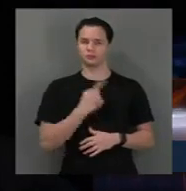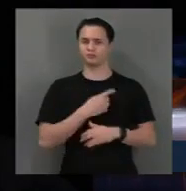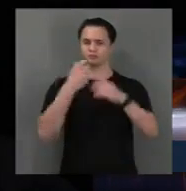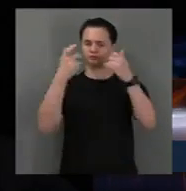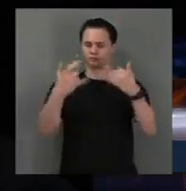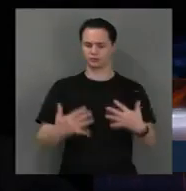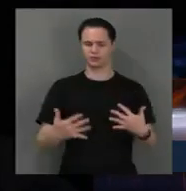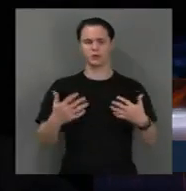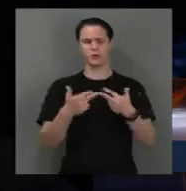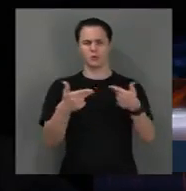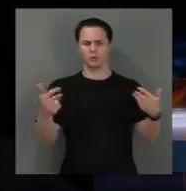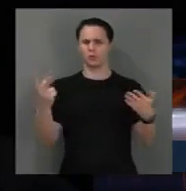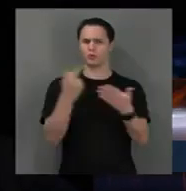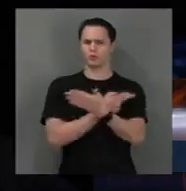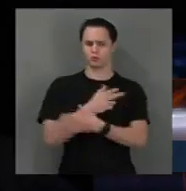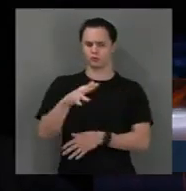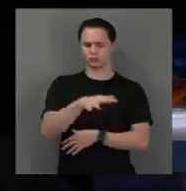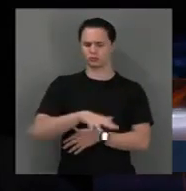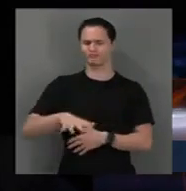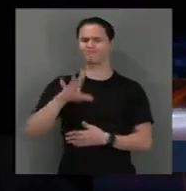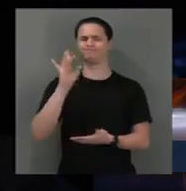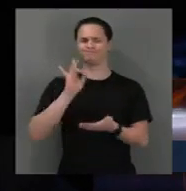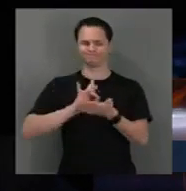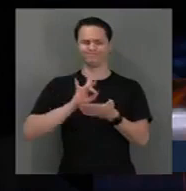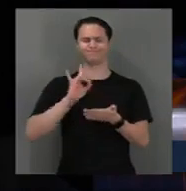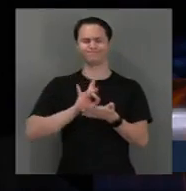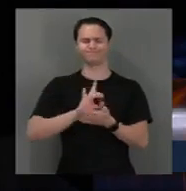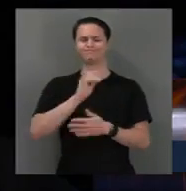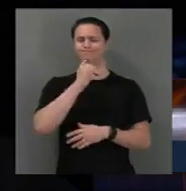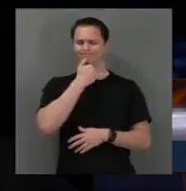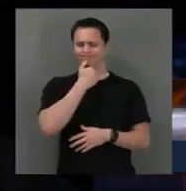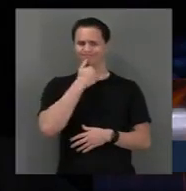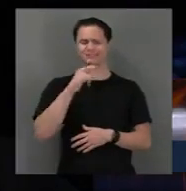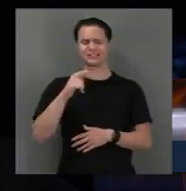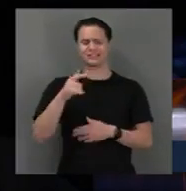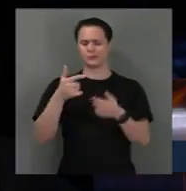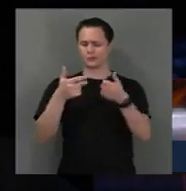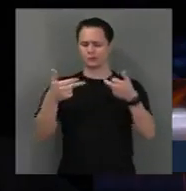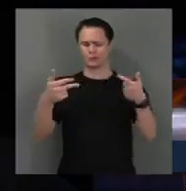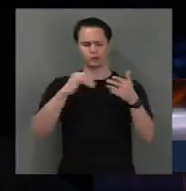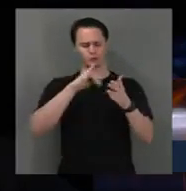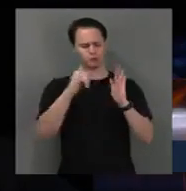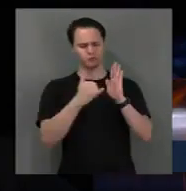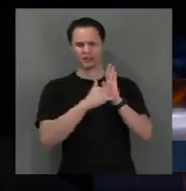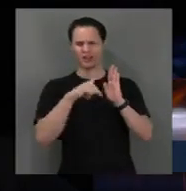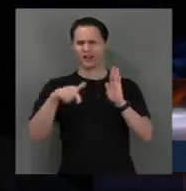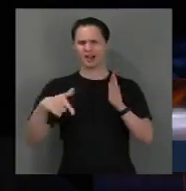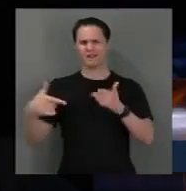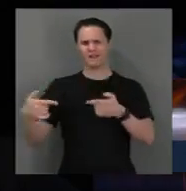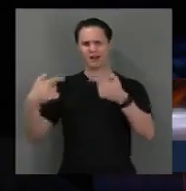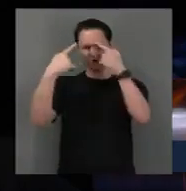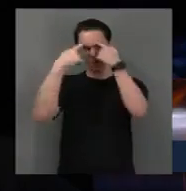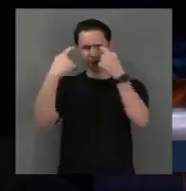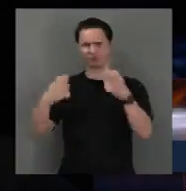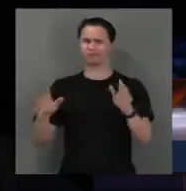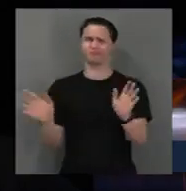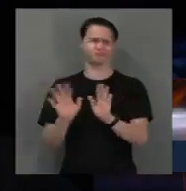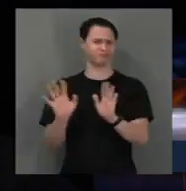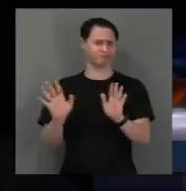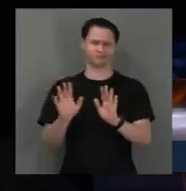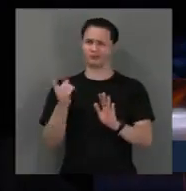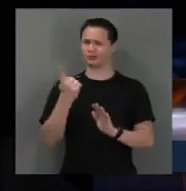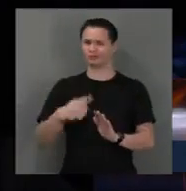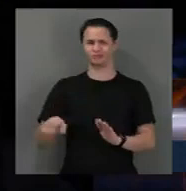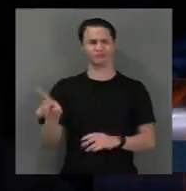ocorrendo naquela região são verdadeiramente tristes, nada justifica a violência, nada justifica o